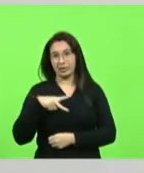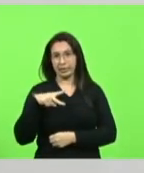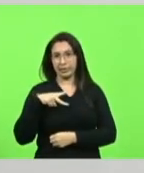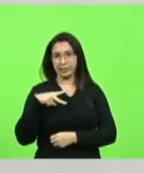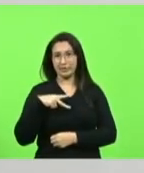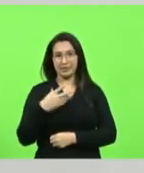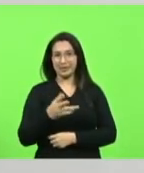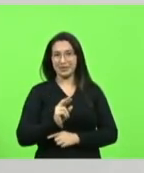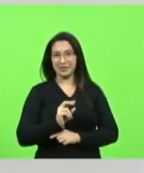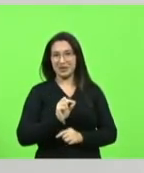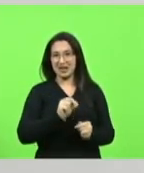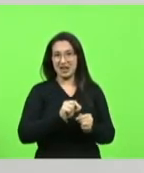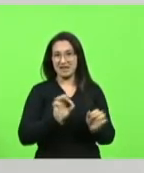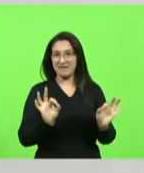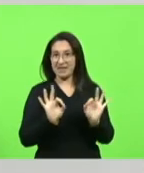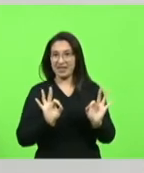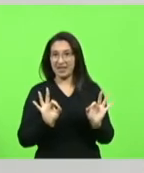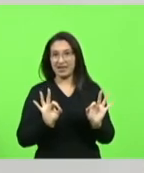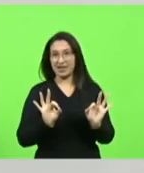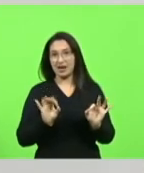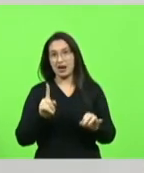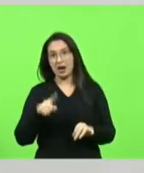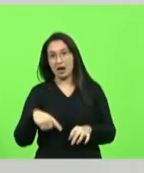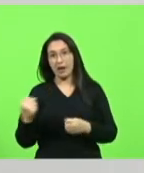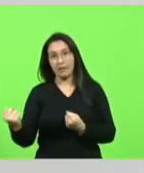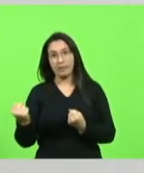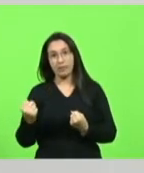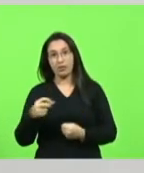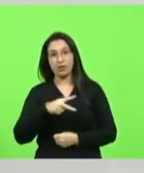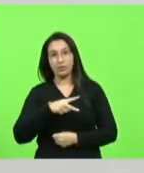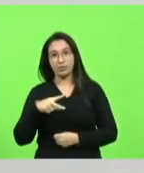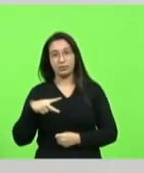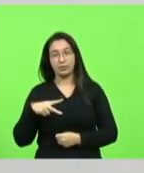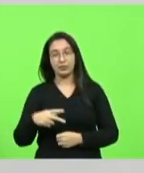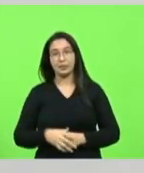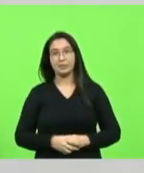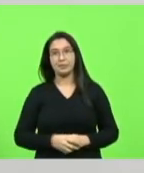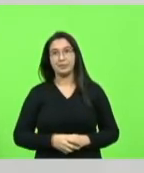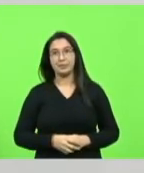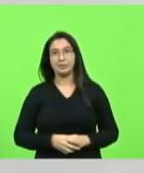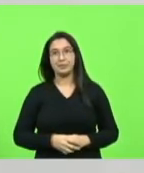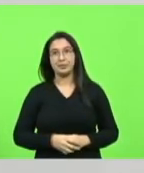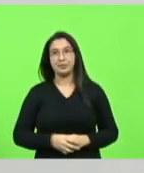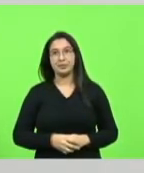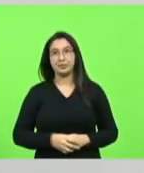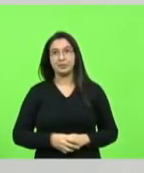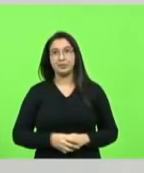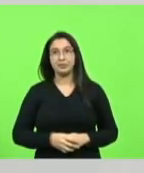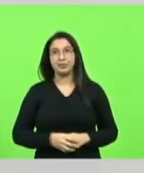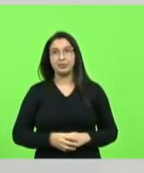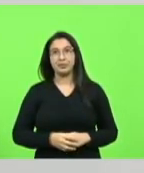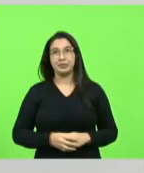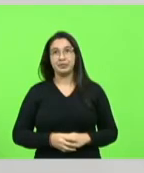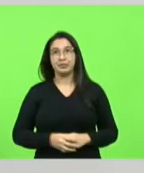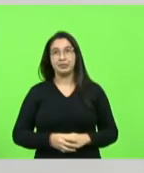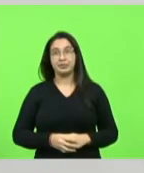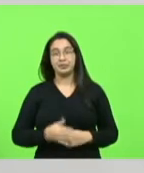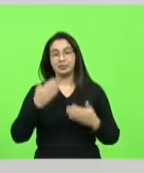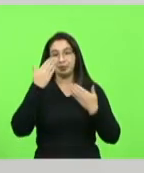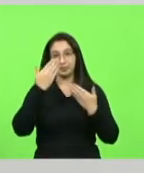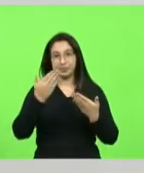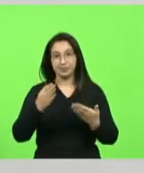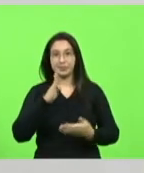quem tem que fazer o poder público e para isso mais um minuto deputado obrigado deputado